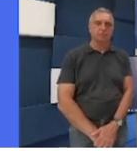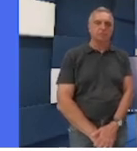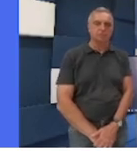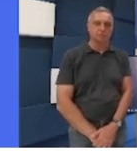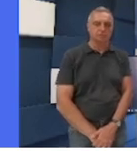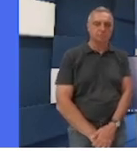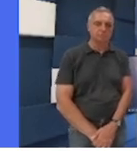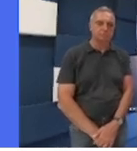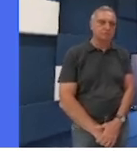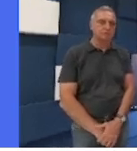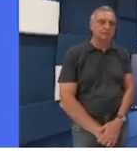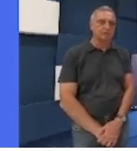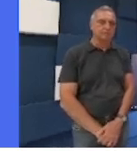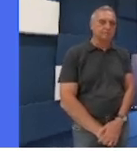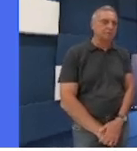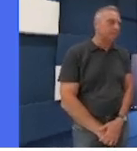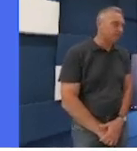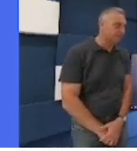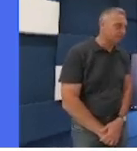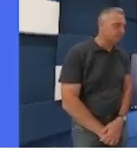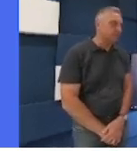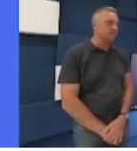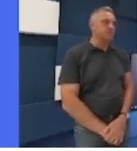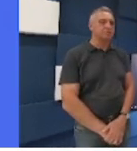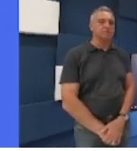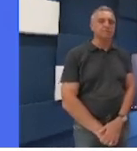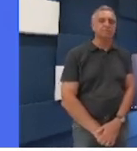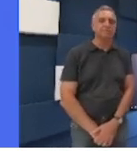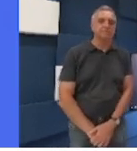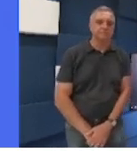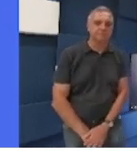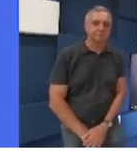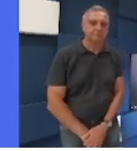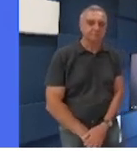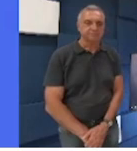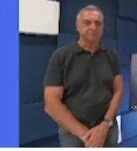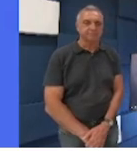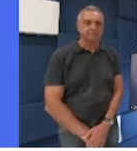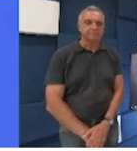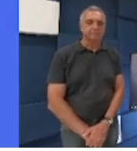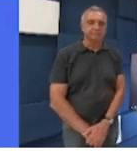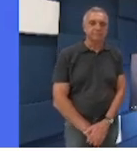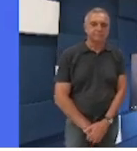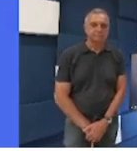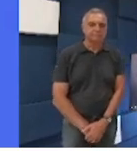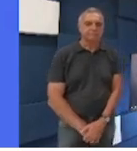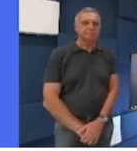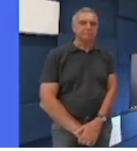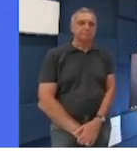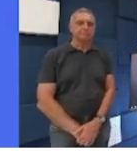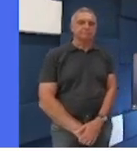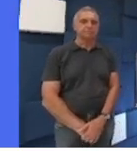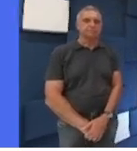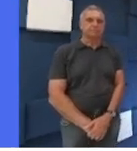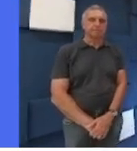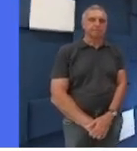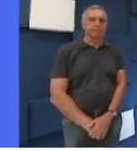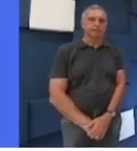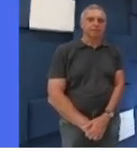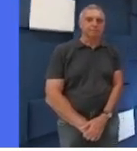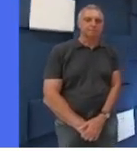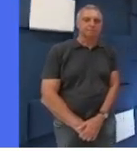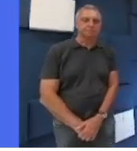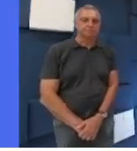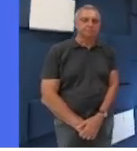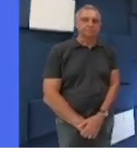professor de Ergonomia do nosso curso. Tenha a palavra o professor Francisco. Olá, sou o professor Francisco, atuo aqui no